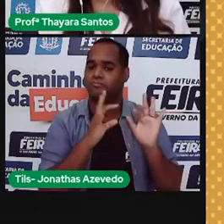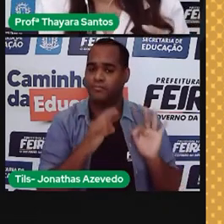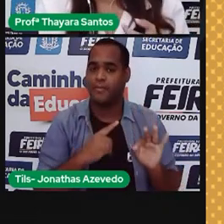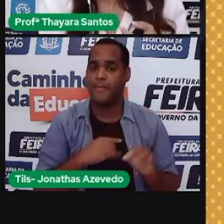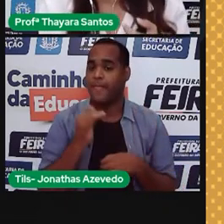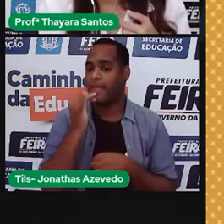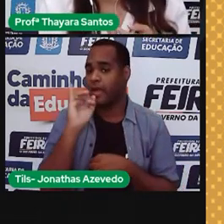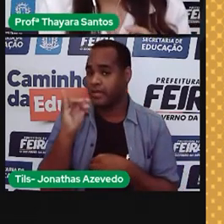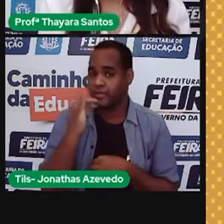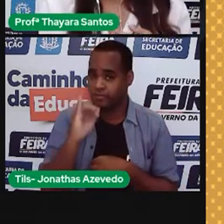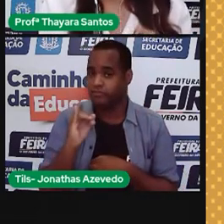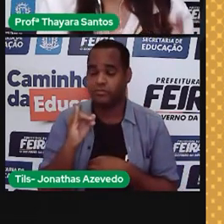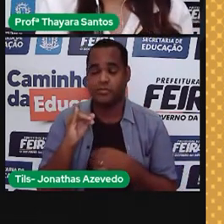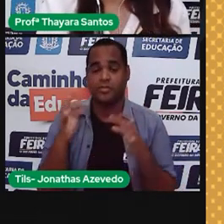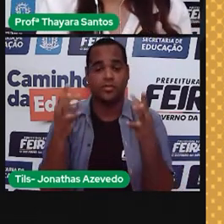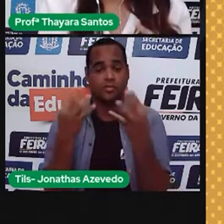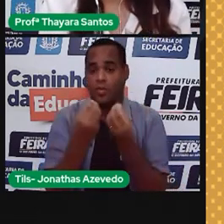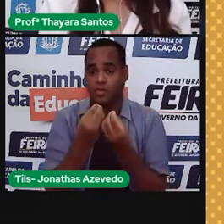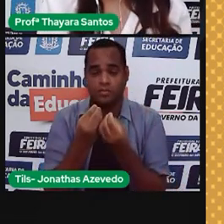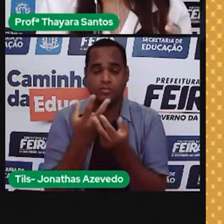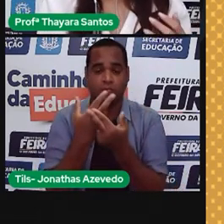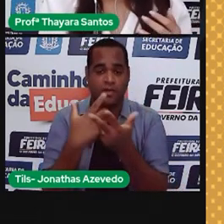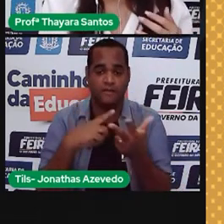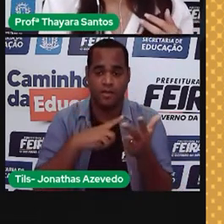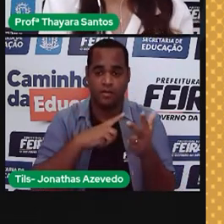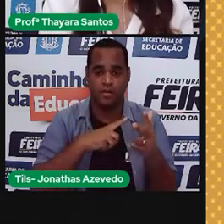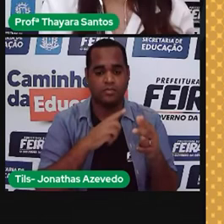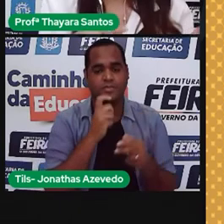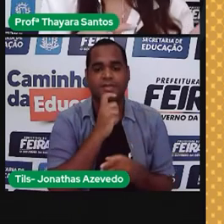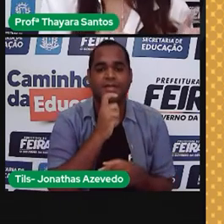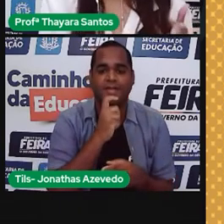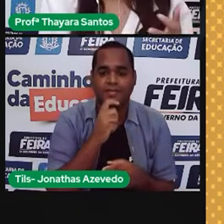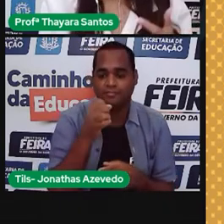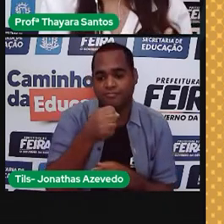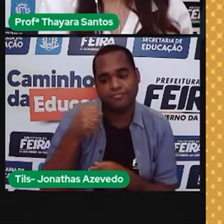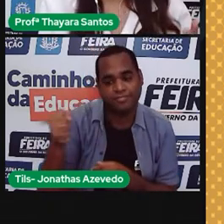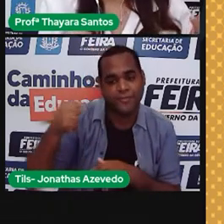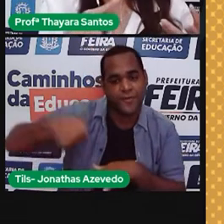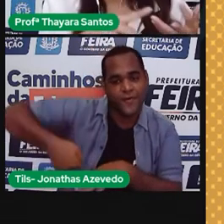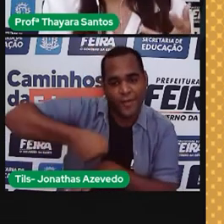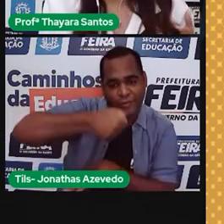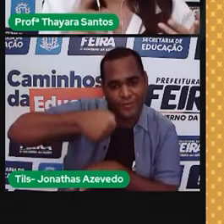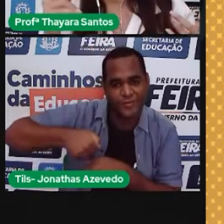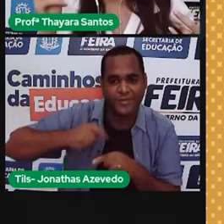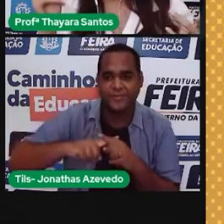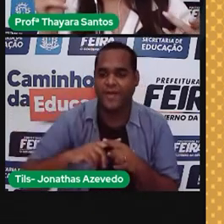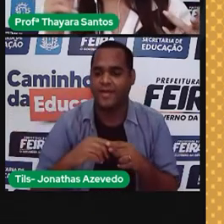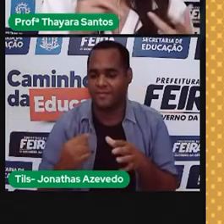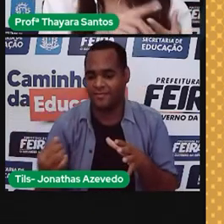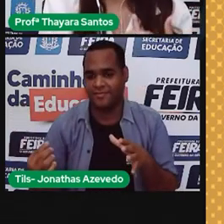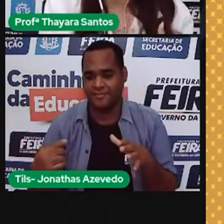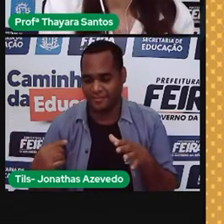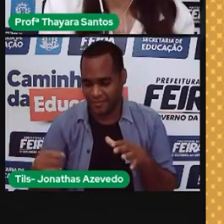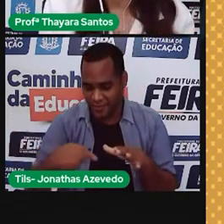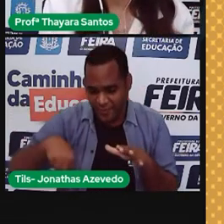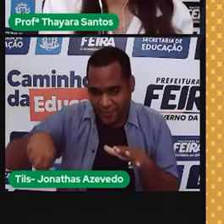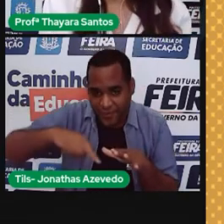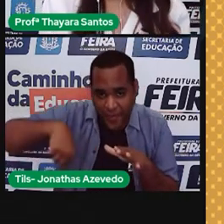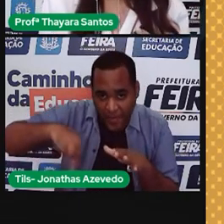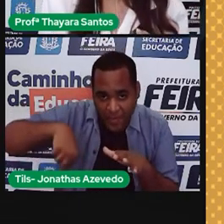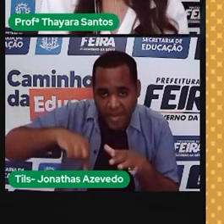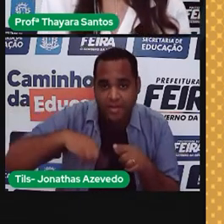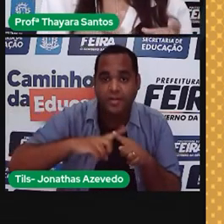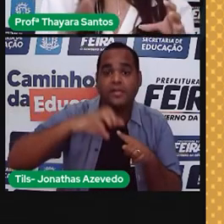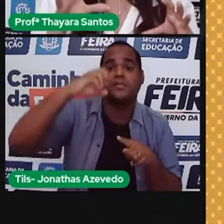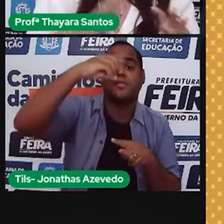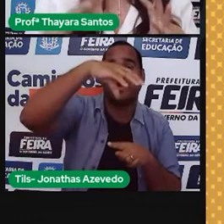energia, o consumo de energia elétrica da geladeira, do ferro de passar, da máquina de lavar, das lâmpadas que tem